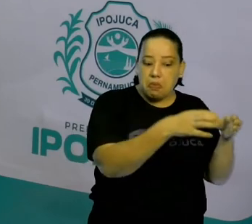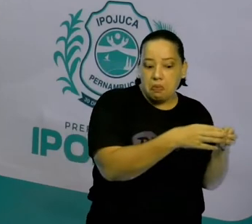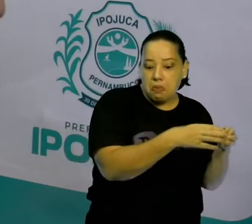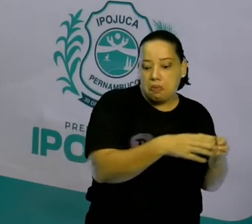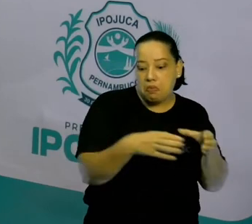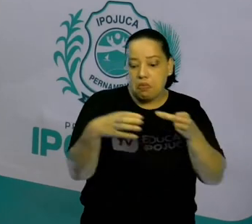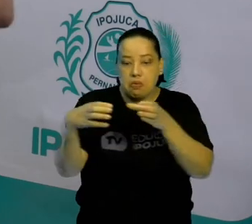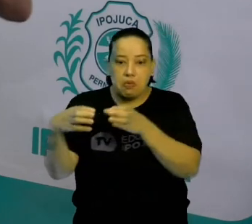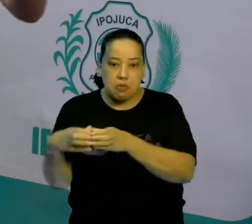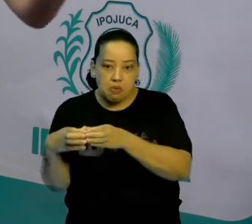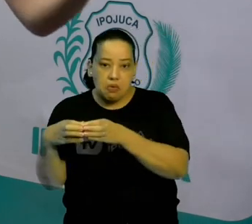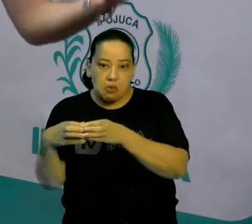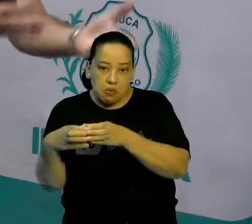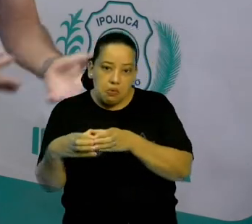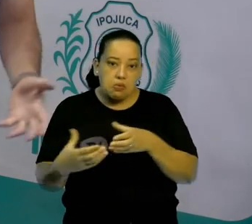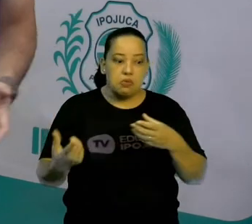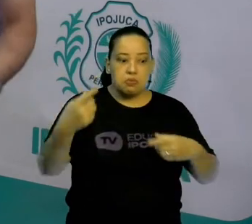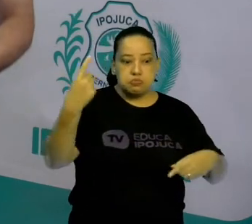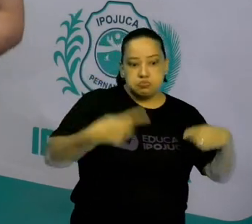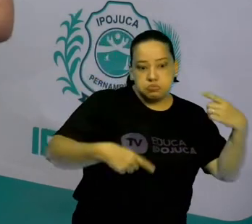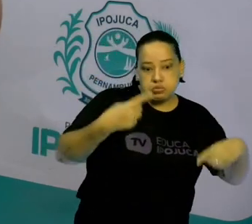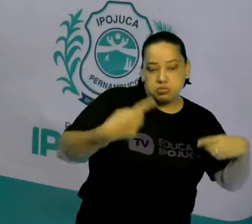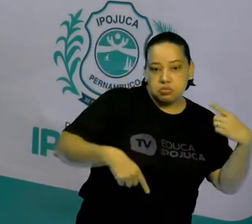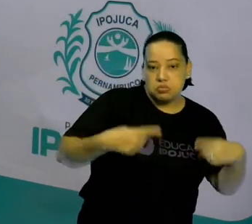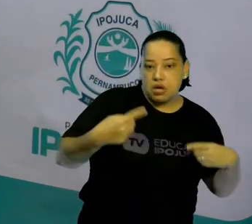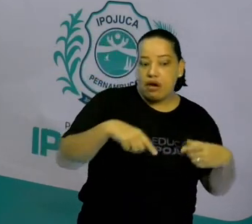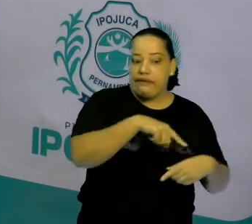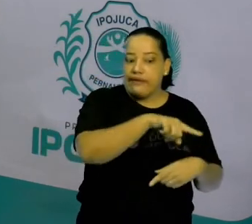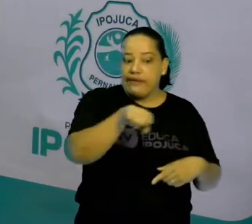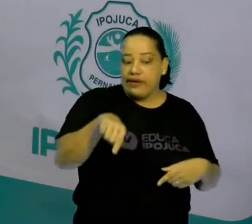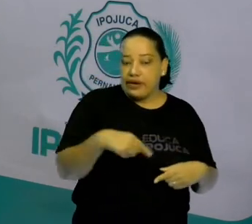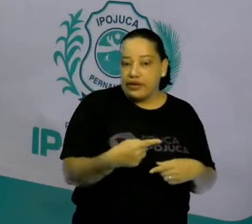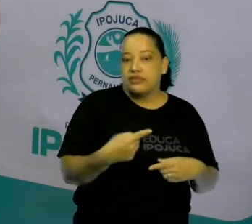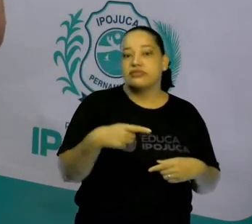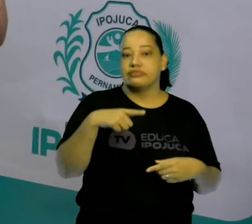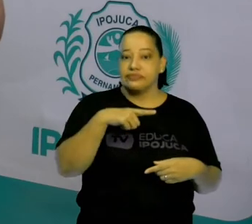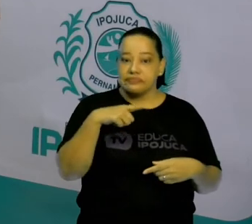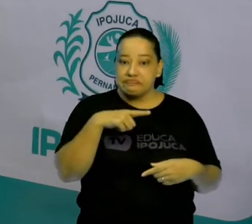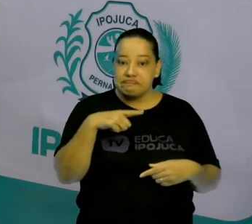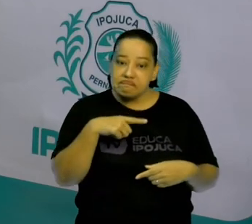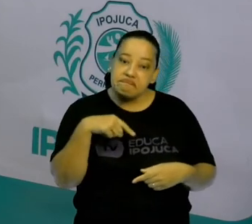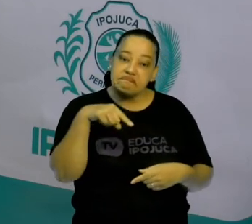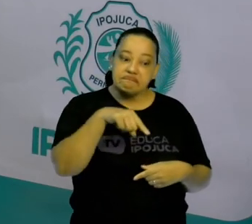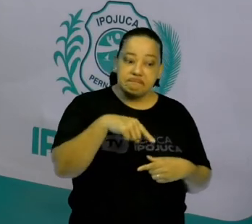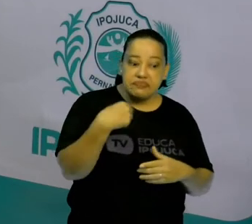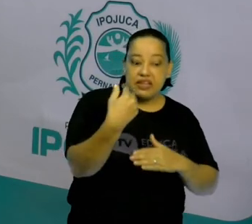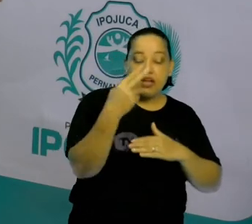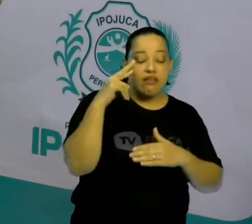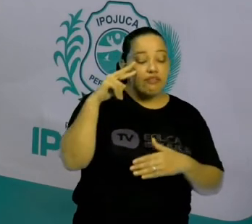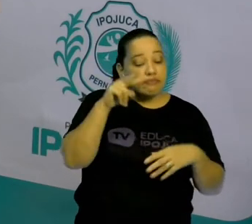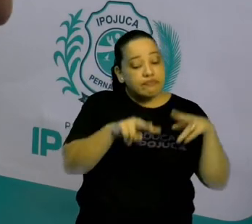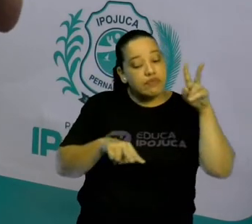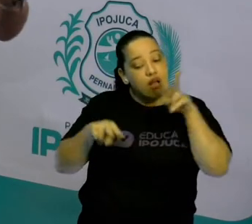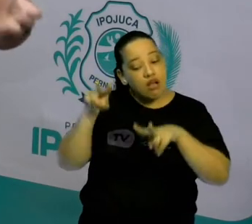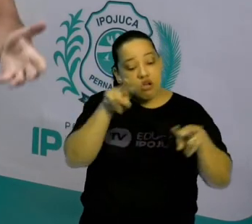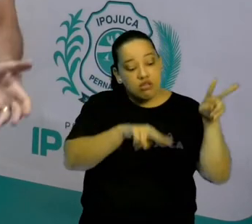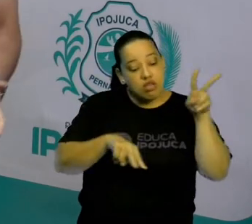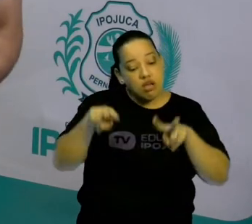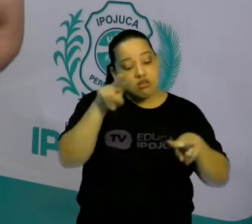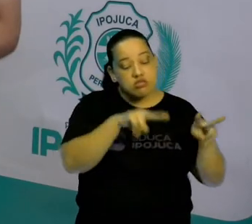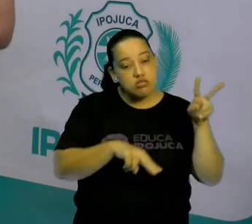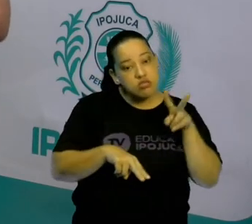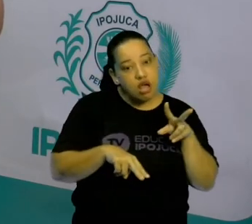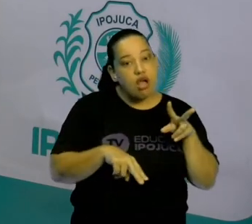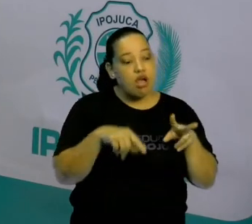movia o homem ao longo da história. E que o historiador, ele deveria analisar essa luta de